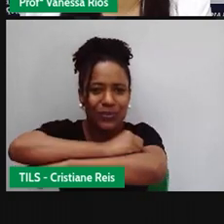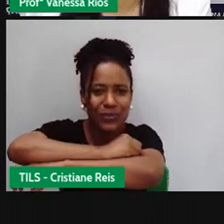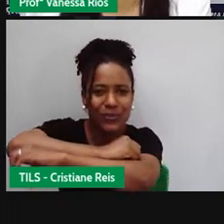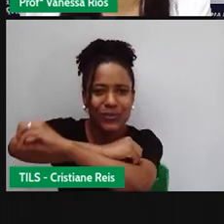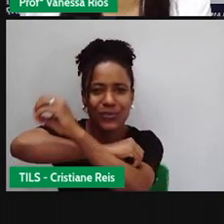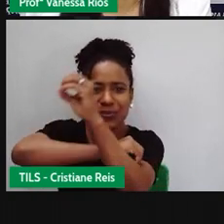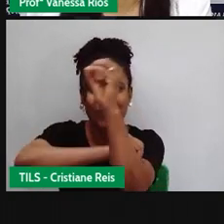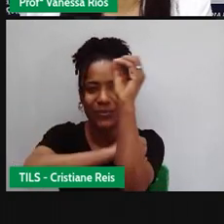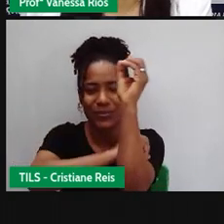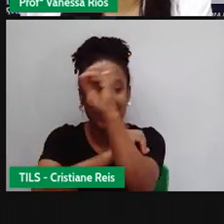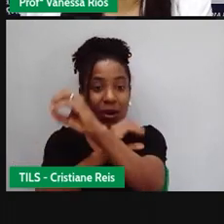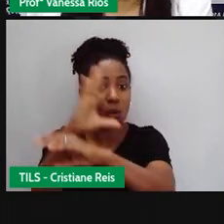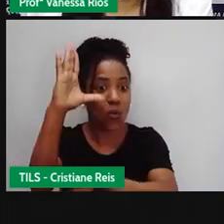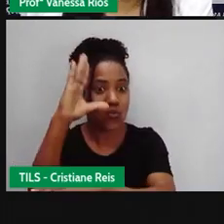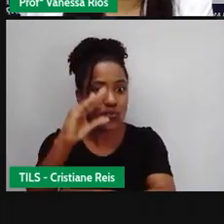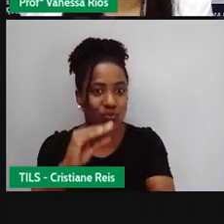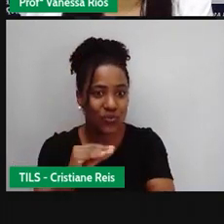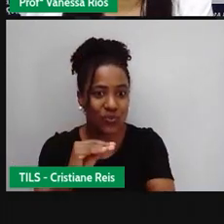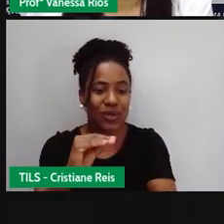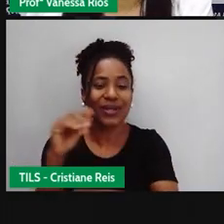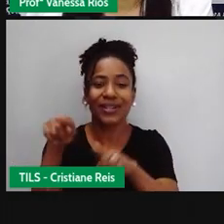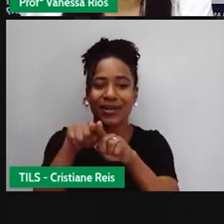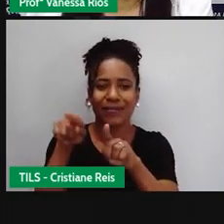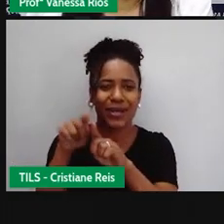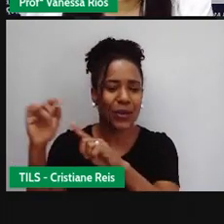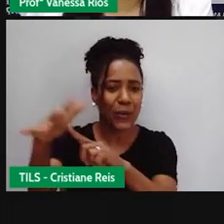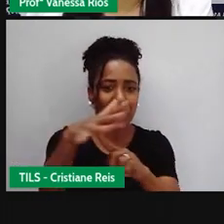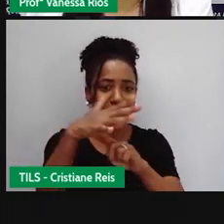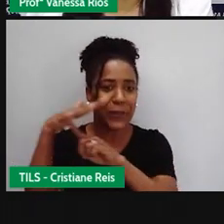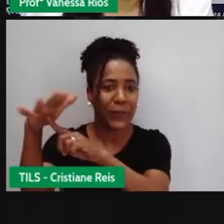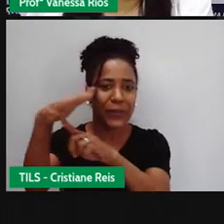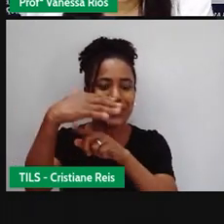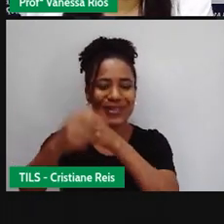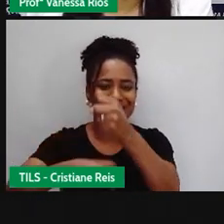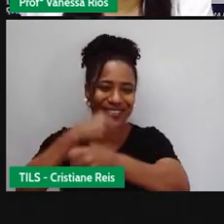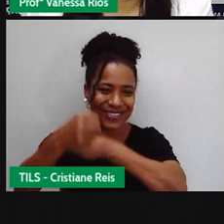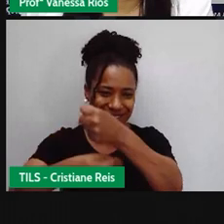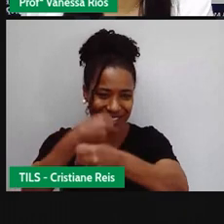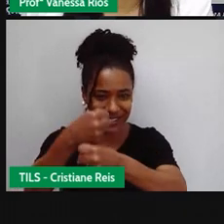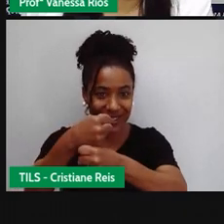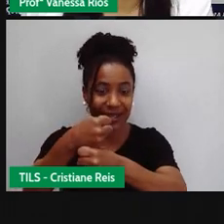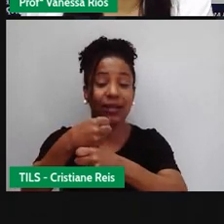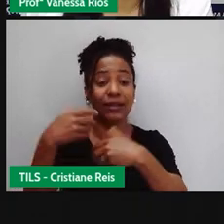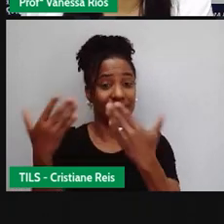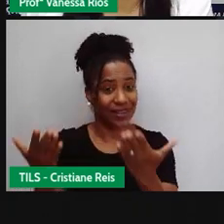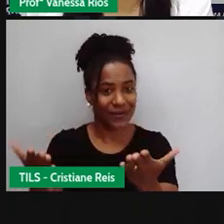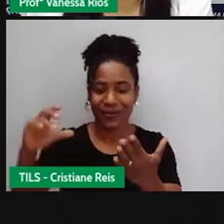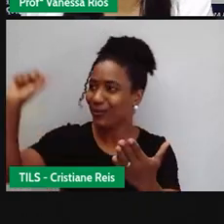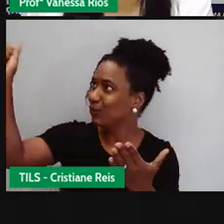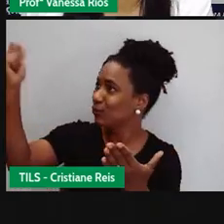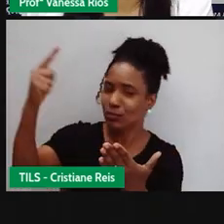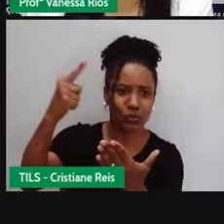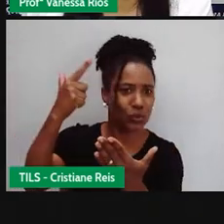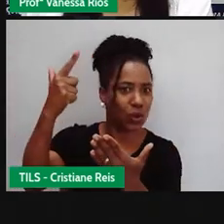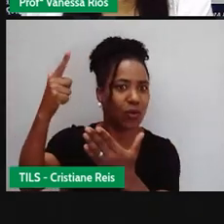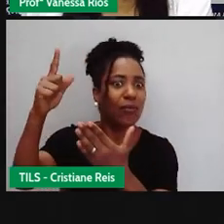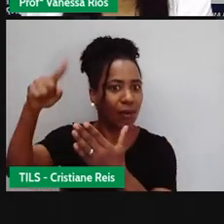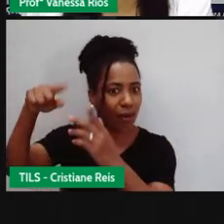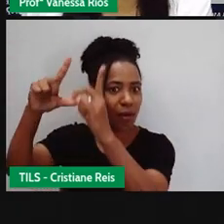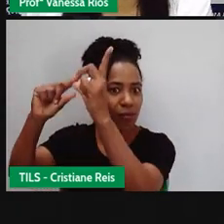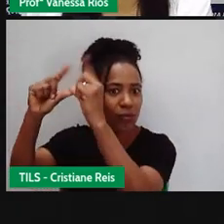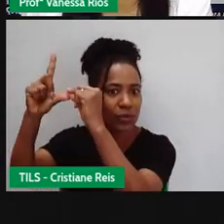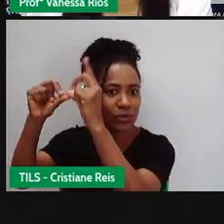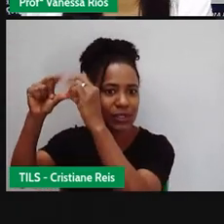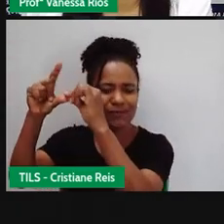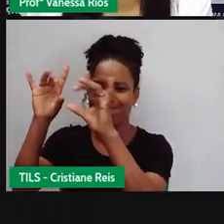formação também das estações do ano. Então, o sol é uma estrela, um astro aí, uma estrela muito importante